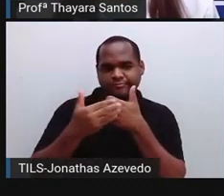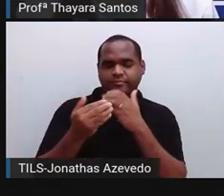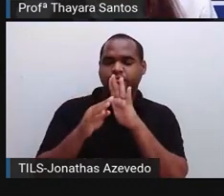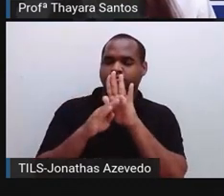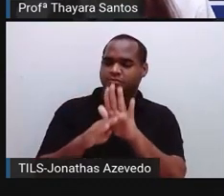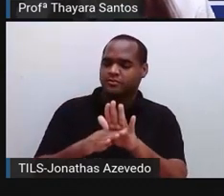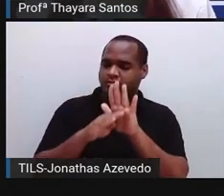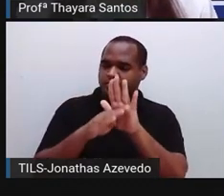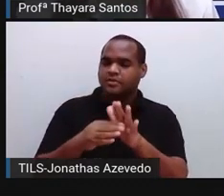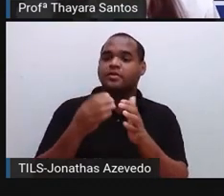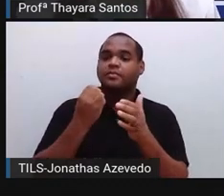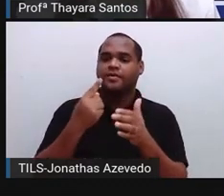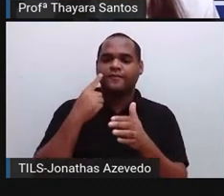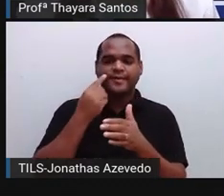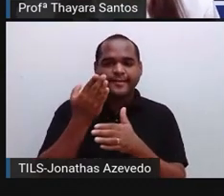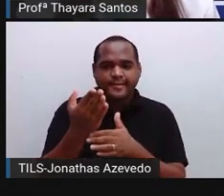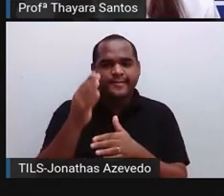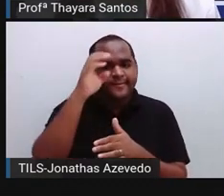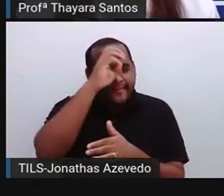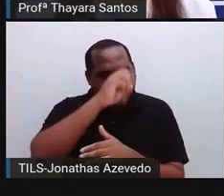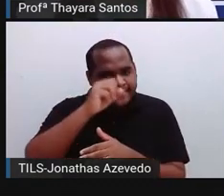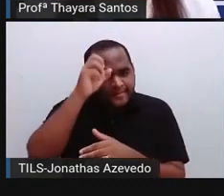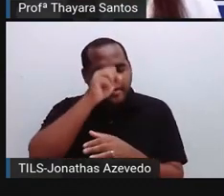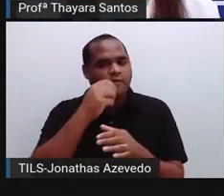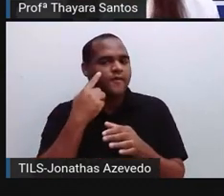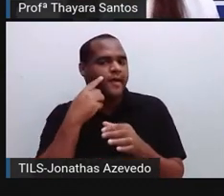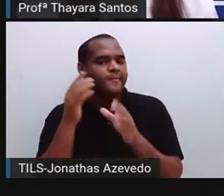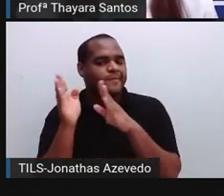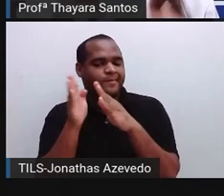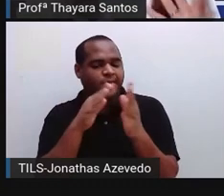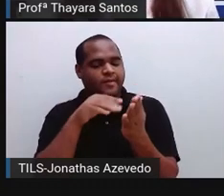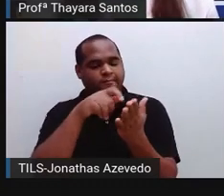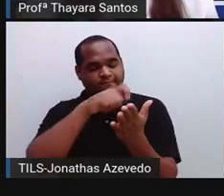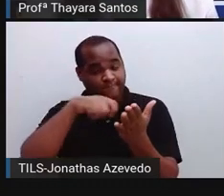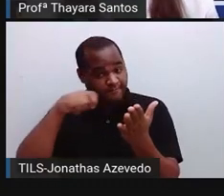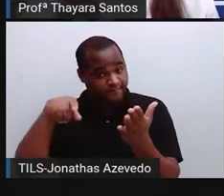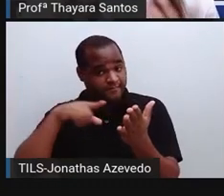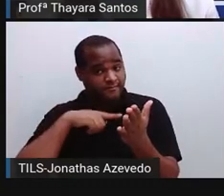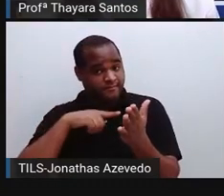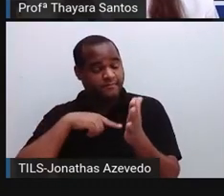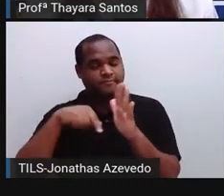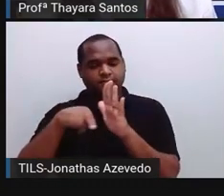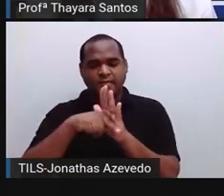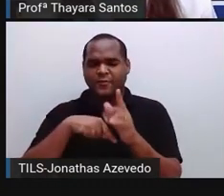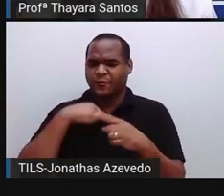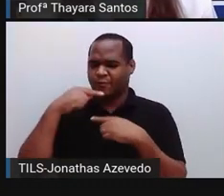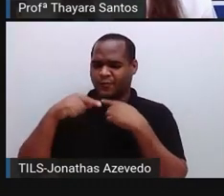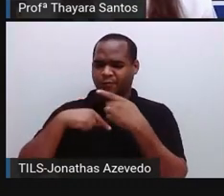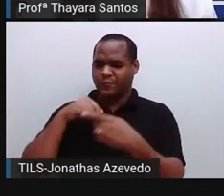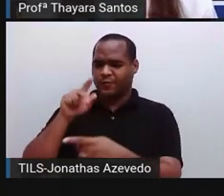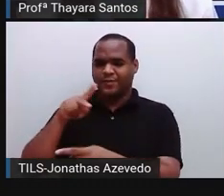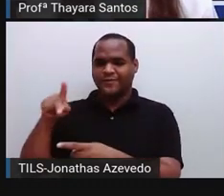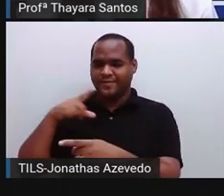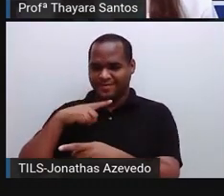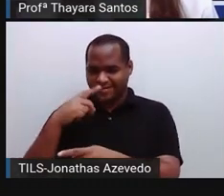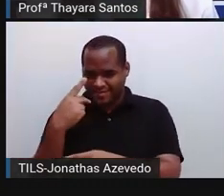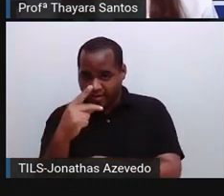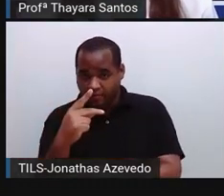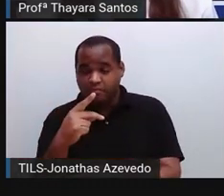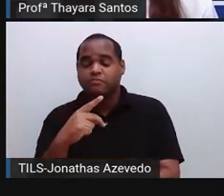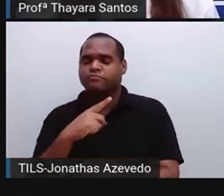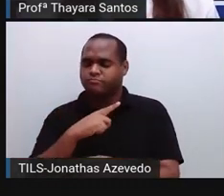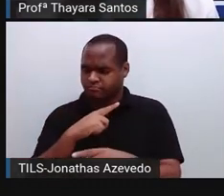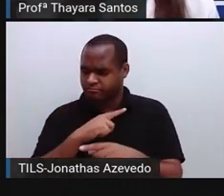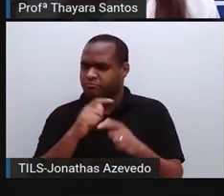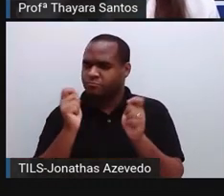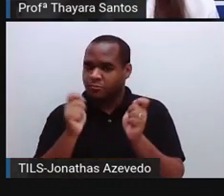Então saber que vocês estão aí do outro lado acompanhando as aulas, estão fazendo as anotações, participando, tirando as dúvidas com os professores quando chegam na